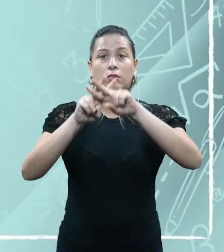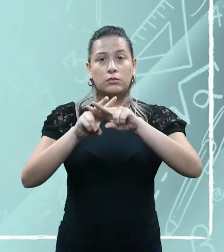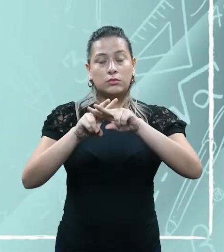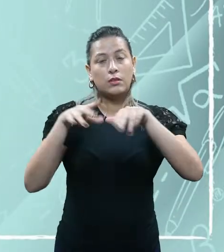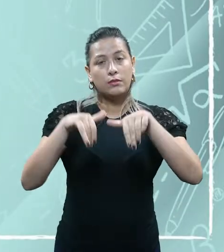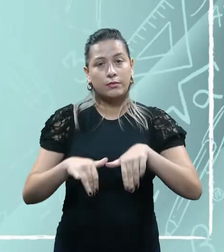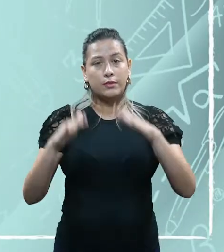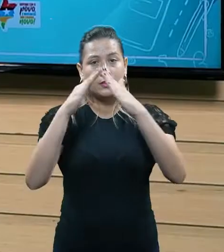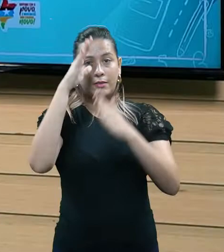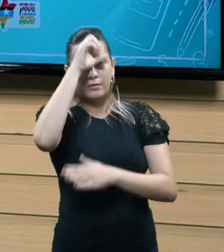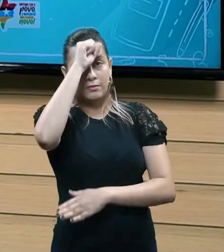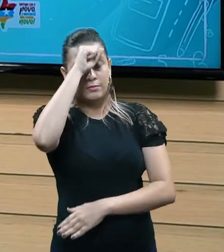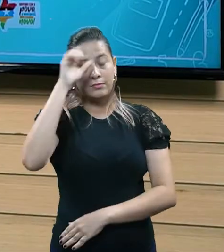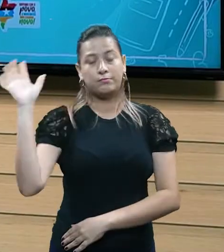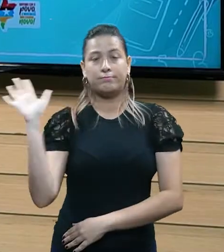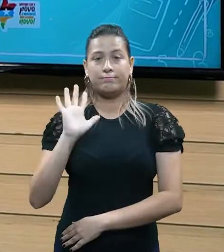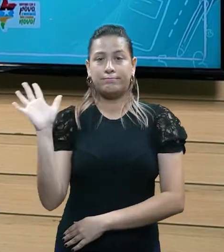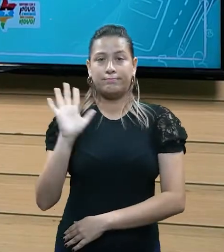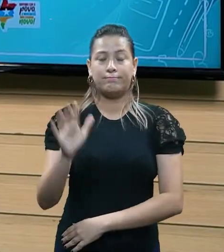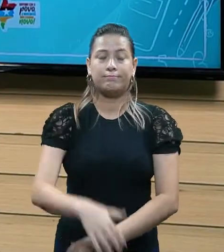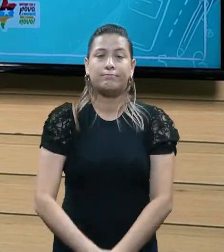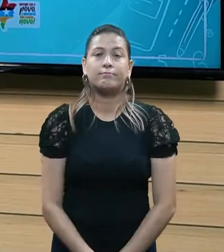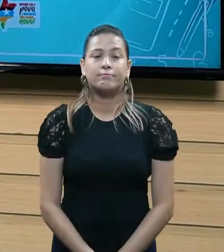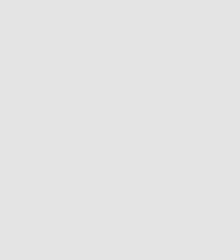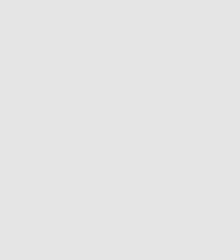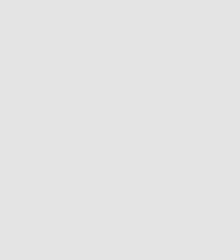fiquem em casa aprendendo, e até a próxima aula.